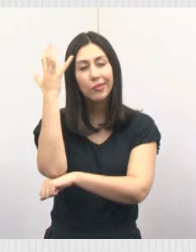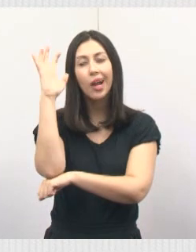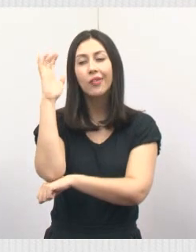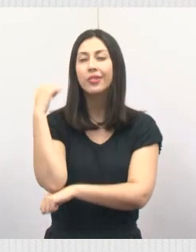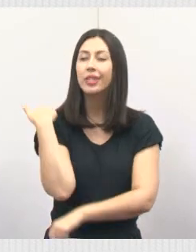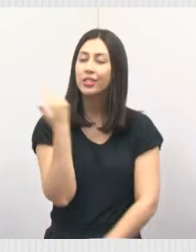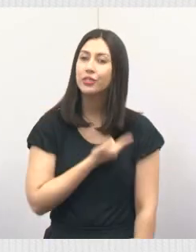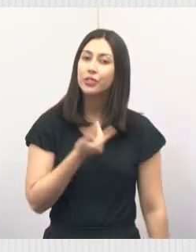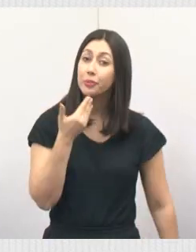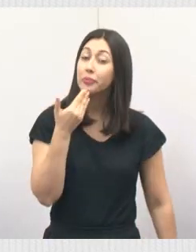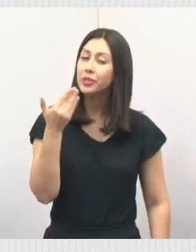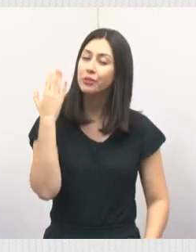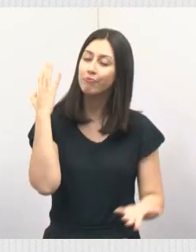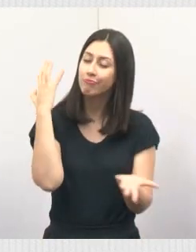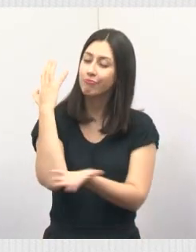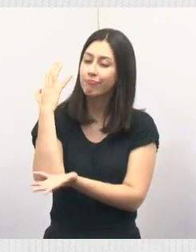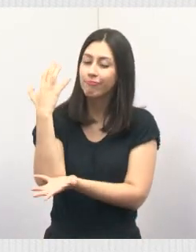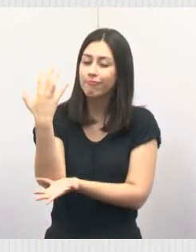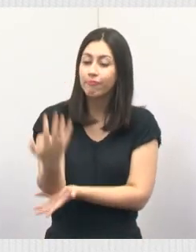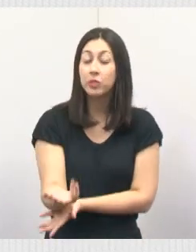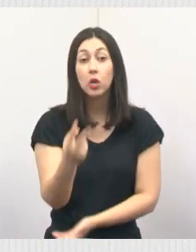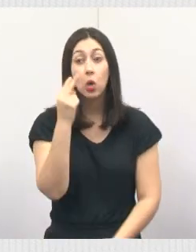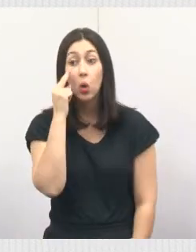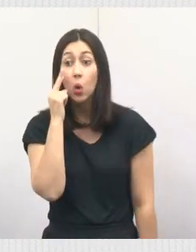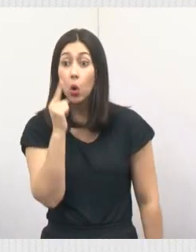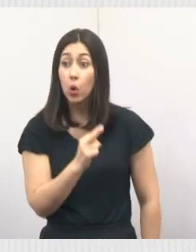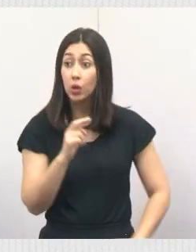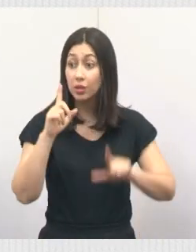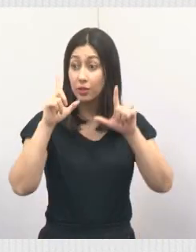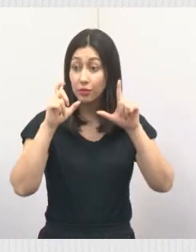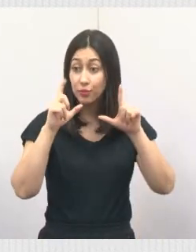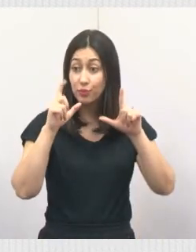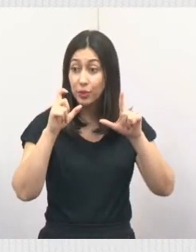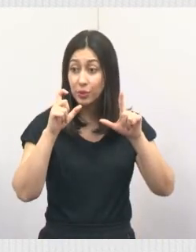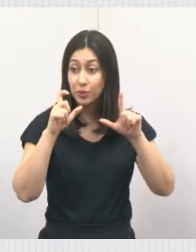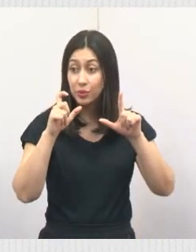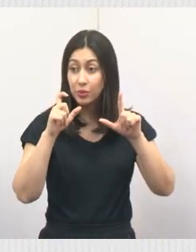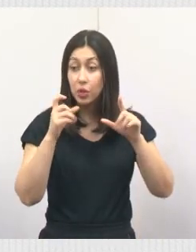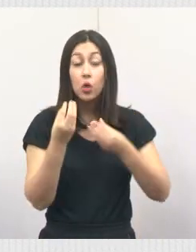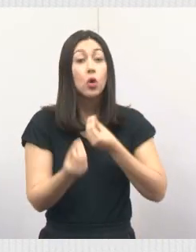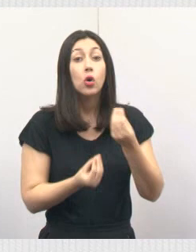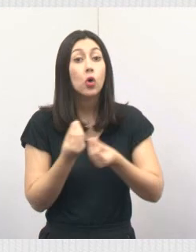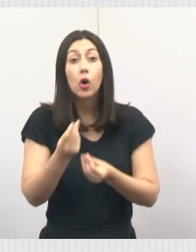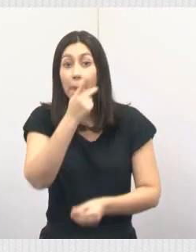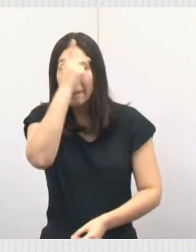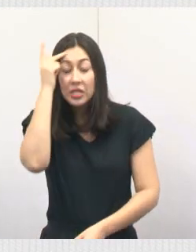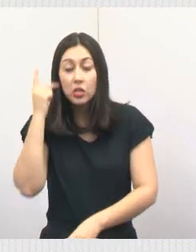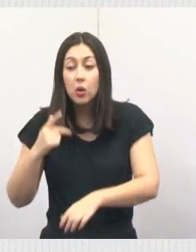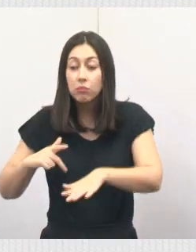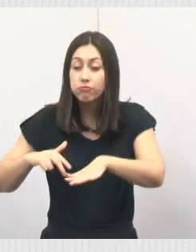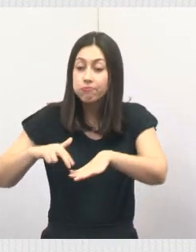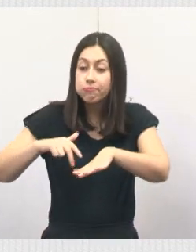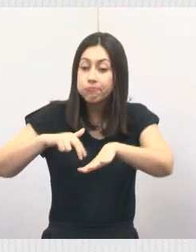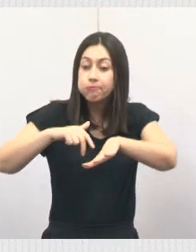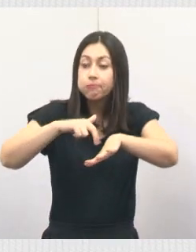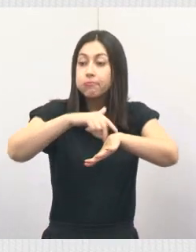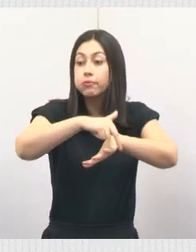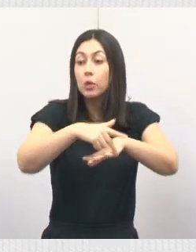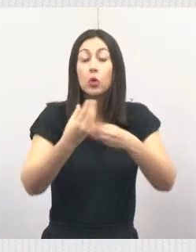pedindo aí, infelizmente, a supressão. Olha a foto que eu tirei. Há condições de alguém passar por essa calçada?